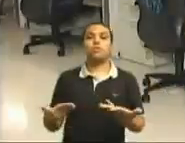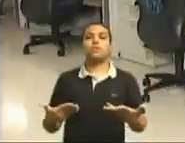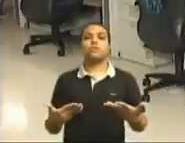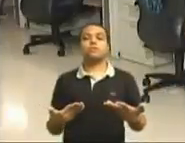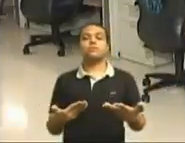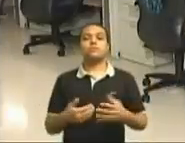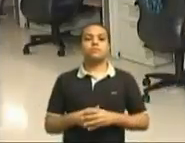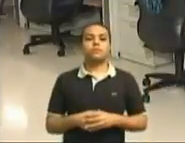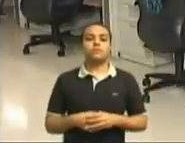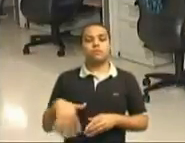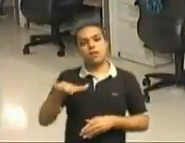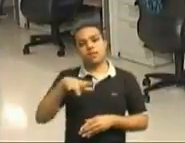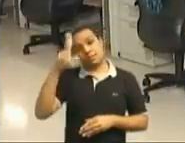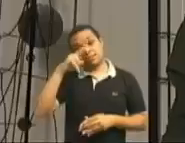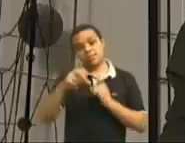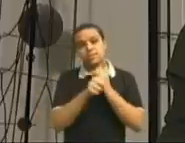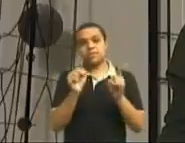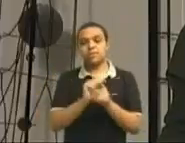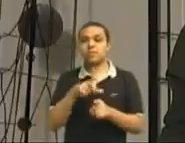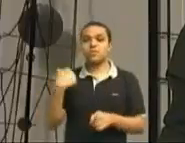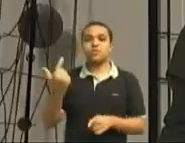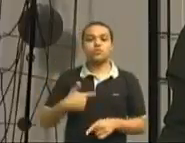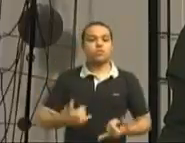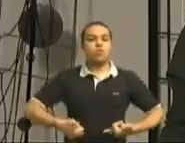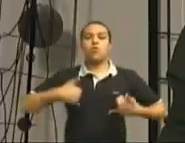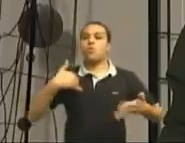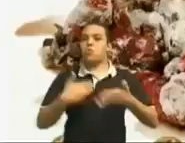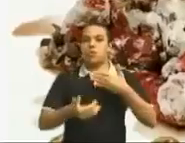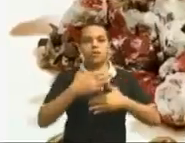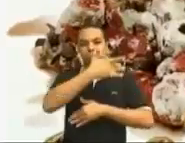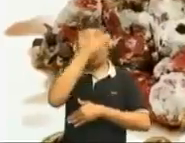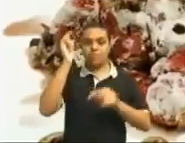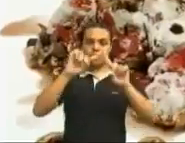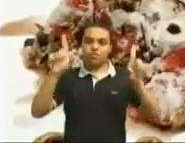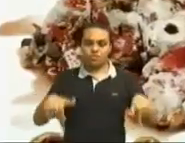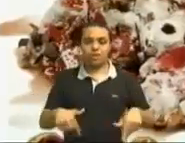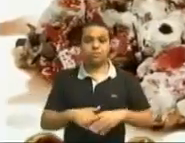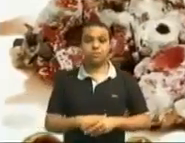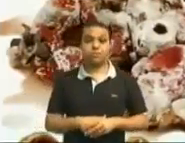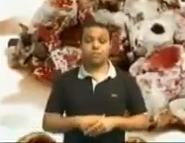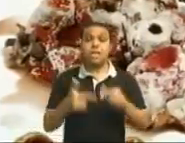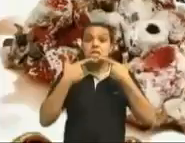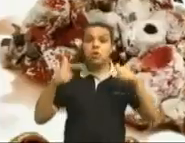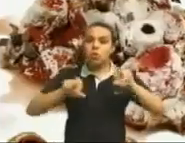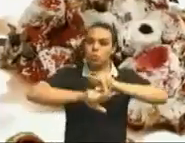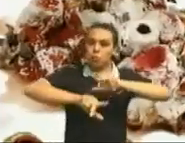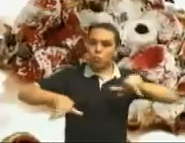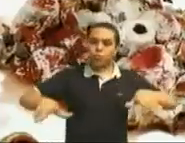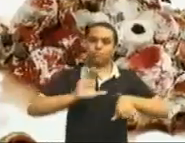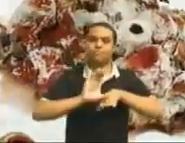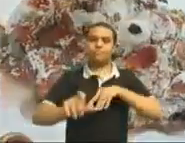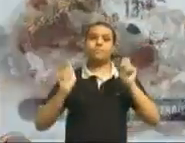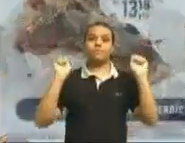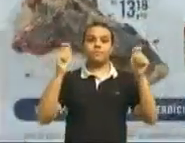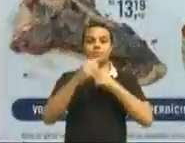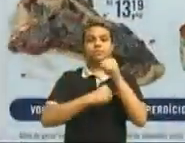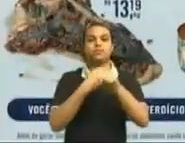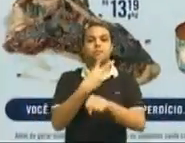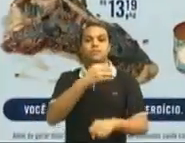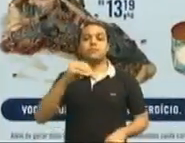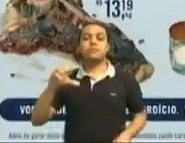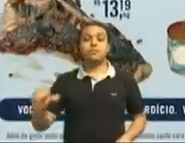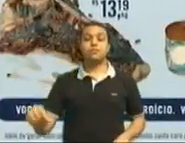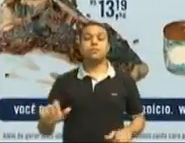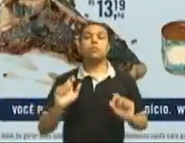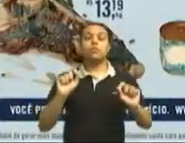causas sociais. Eu acho que dá orgulho para qualquer agência, qualquer criador. Com a linguagem de varejo, a campanha de 2009